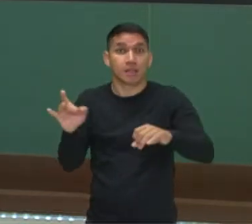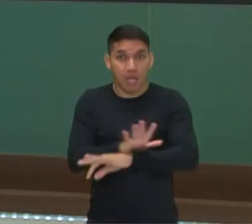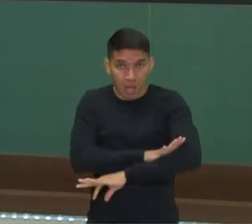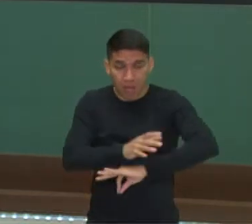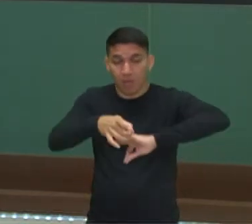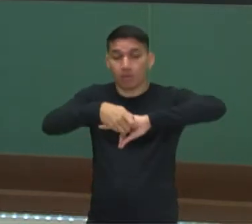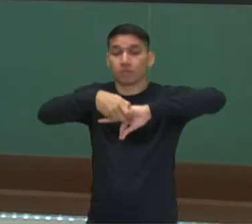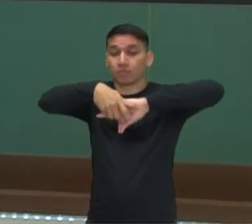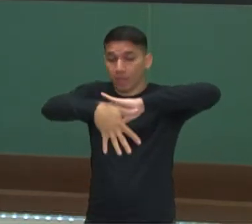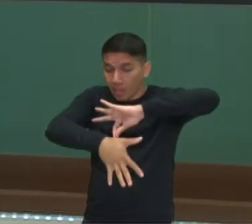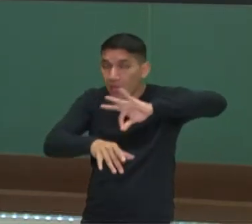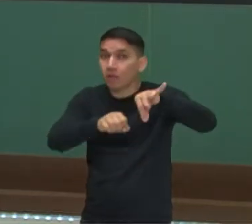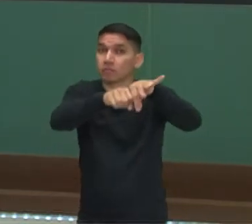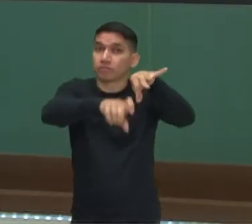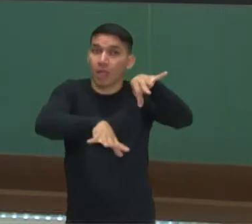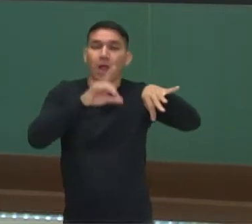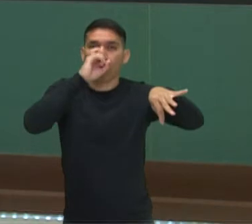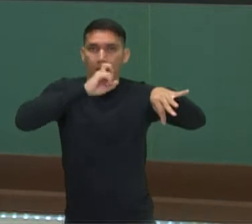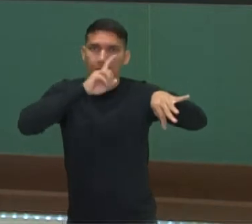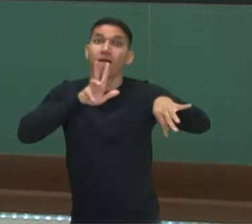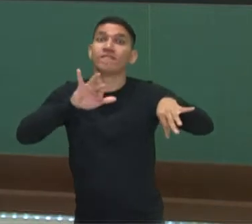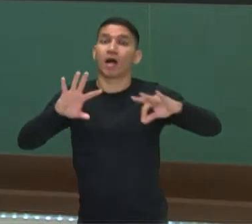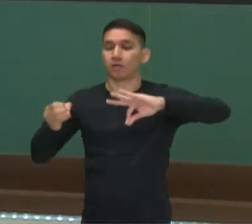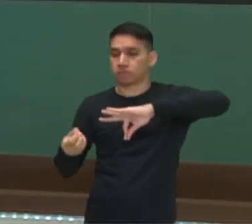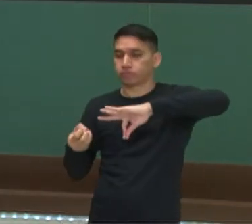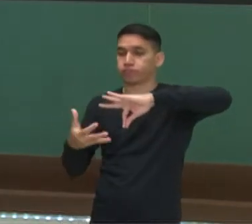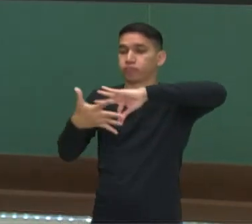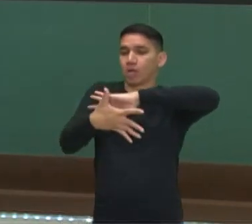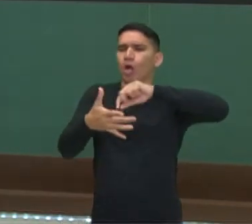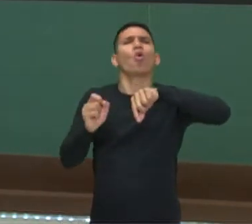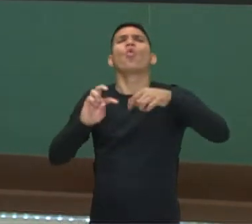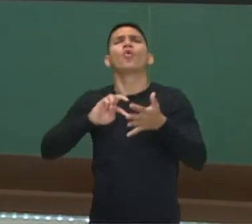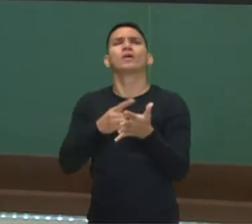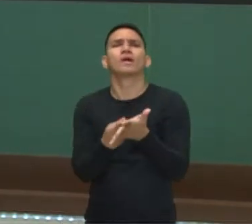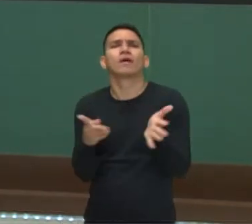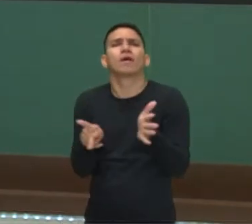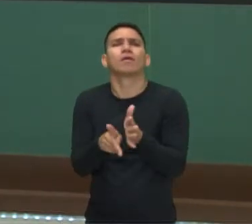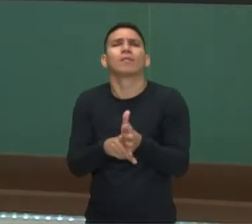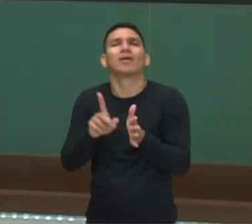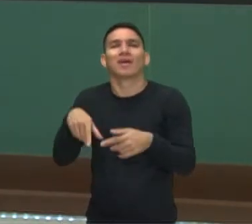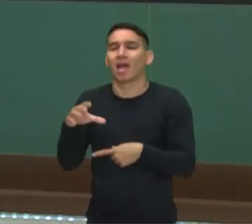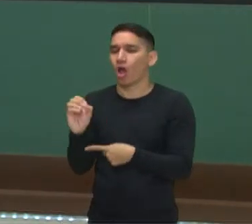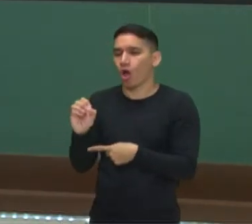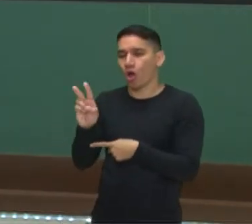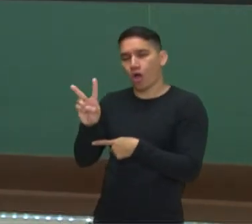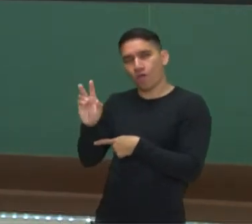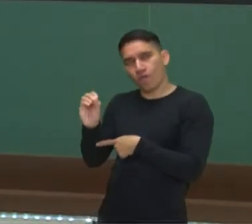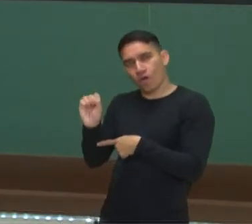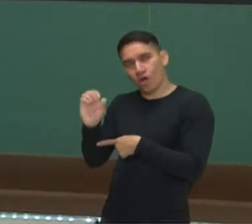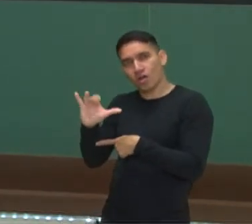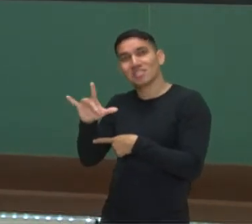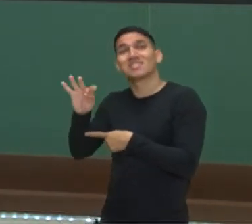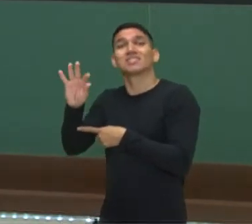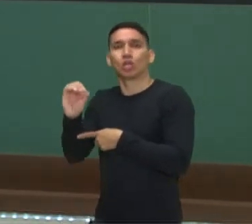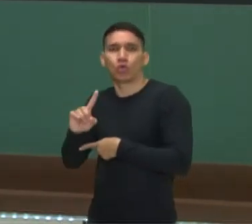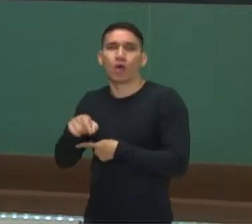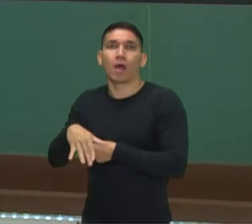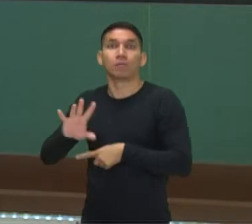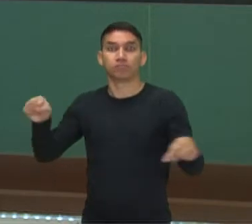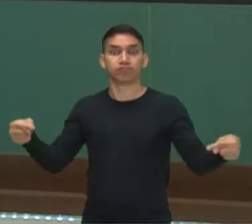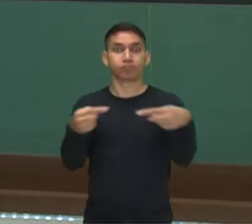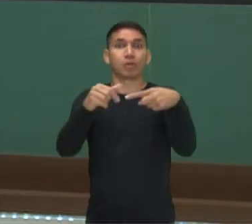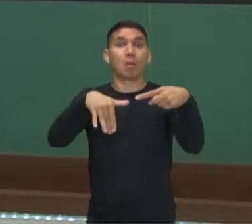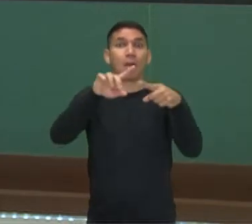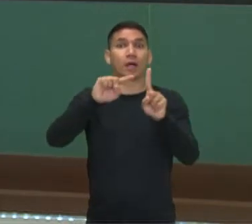depois, ela vai ovular. Ovular quer dizer liberar um ovócito. E aí é o período mais fértil.